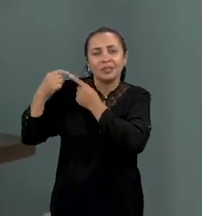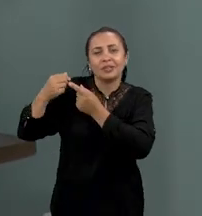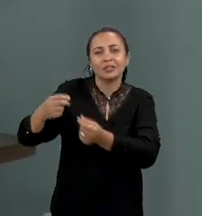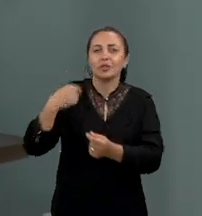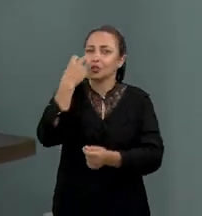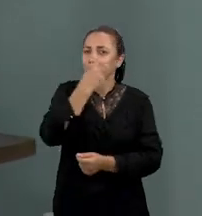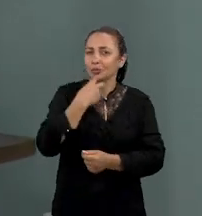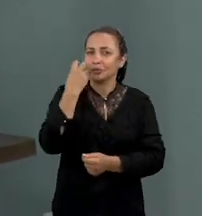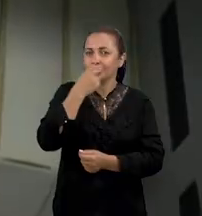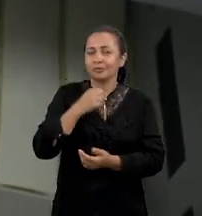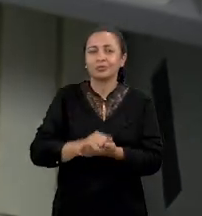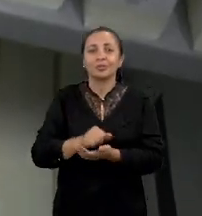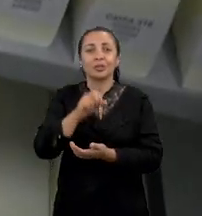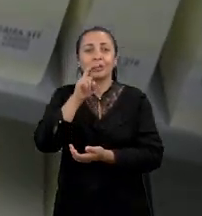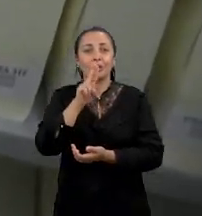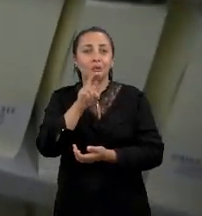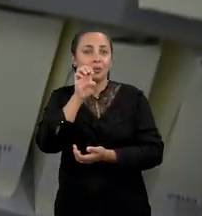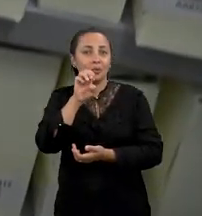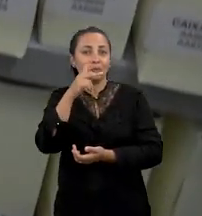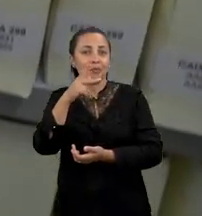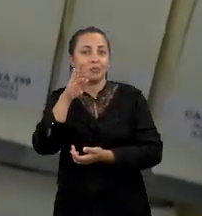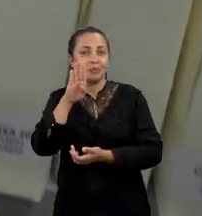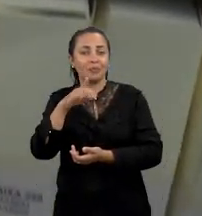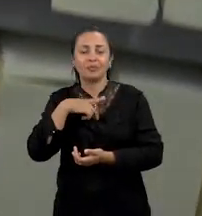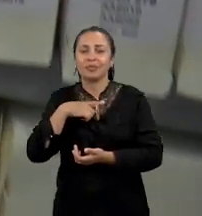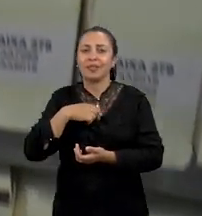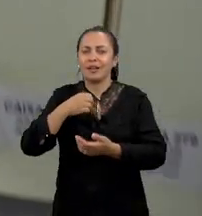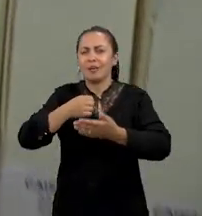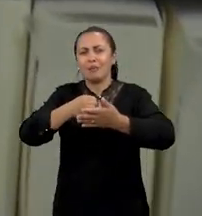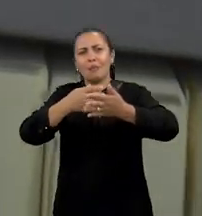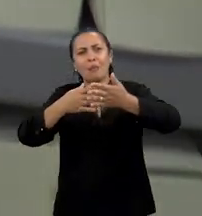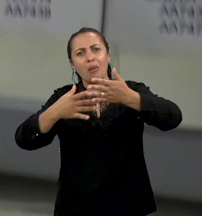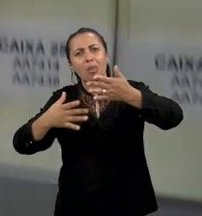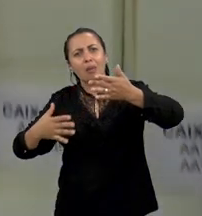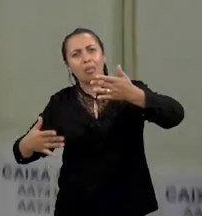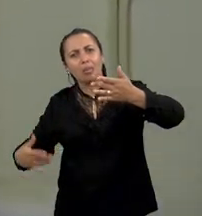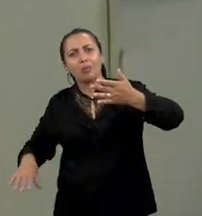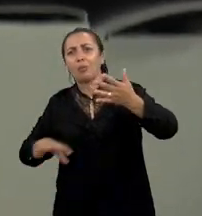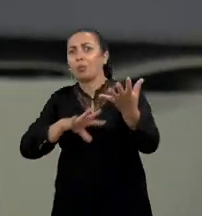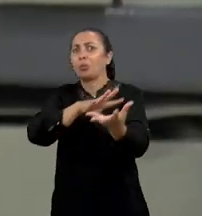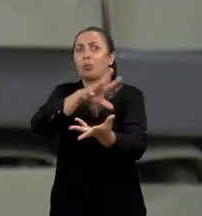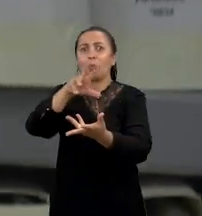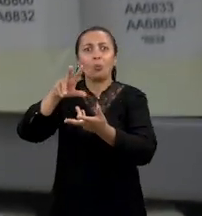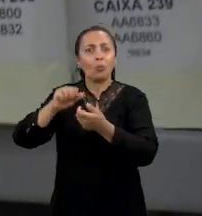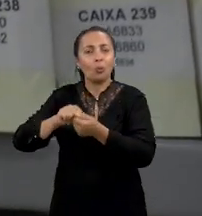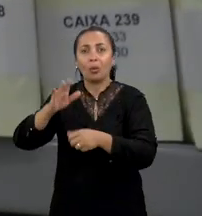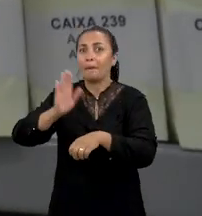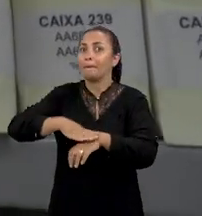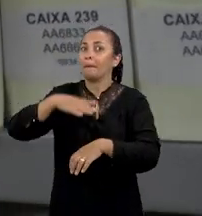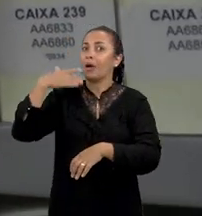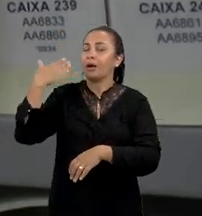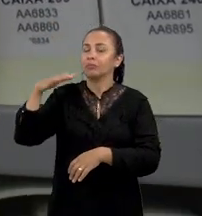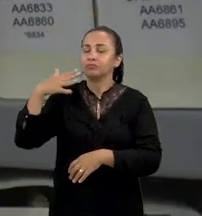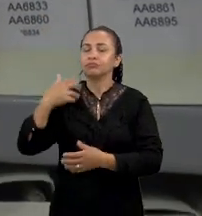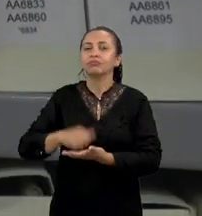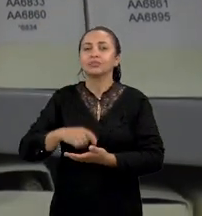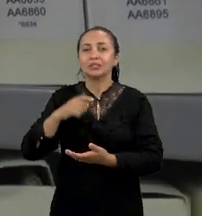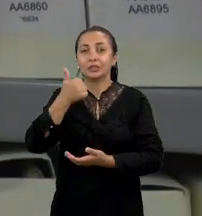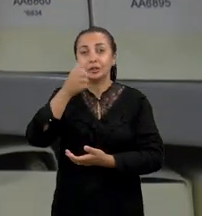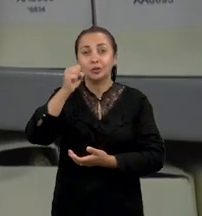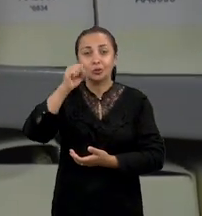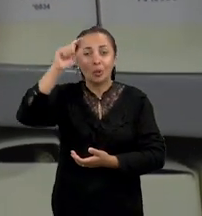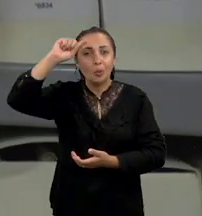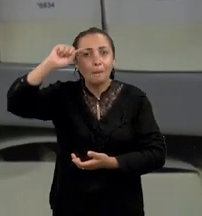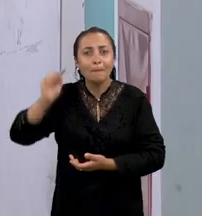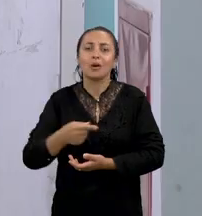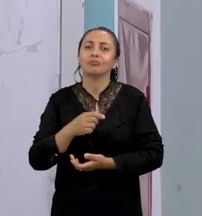toda uma tradição oral. A UEPB tem a maior coleção de folhetos de cordel do mundo. O acervo, com mais de 18